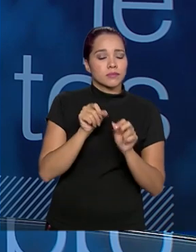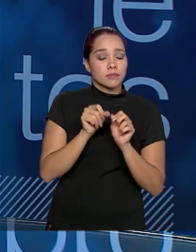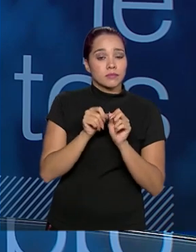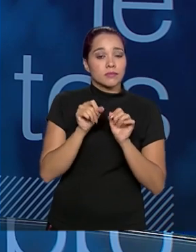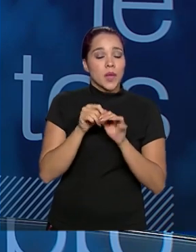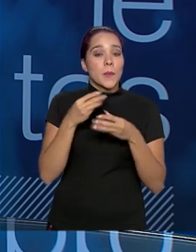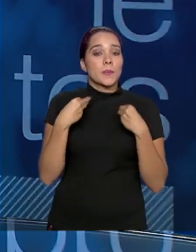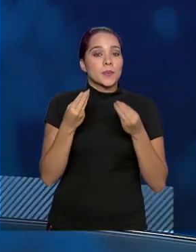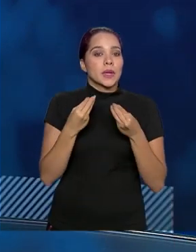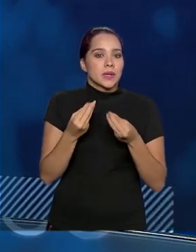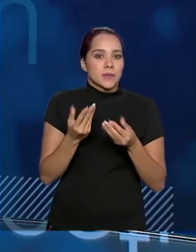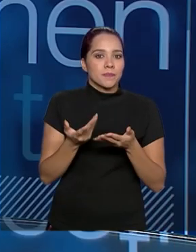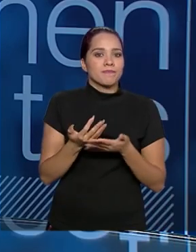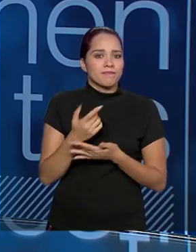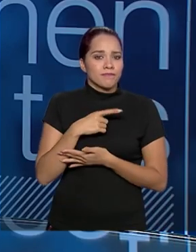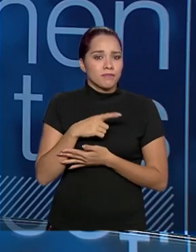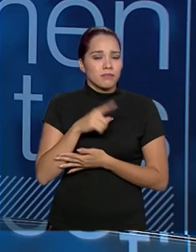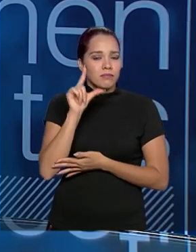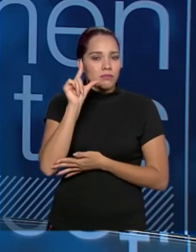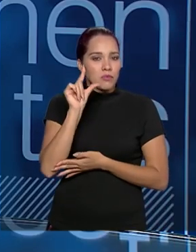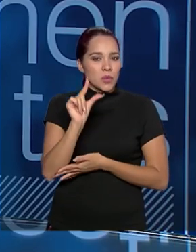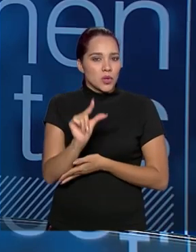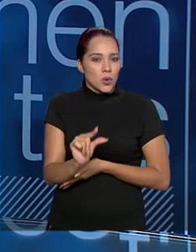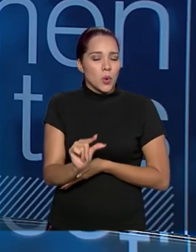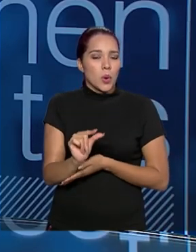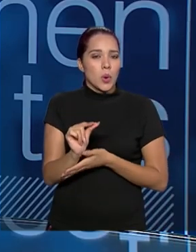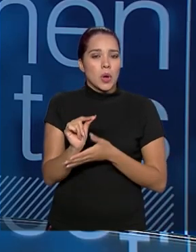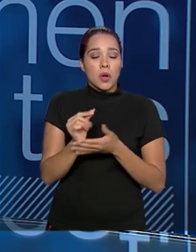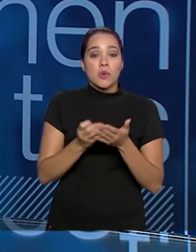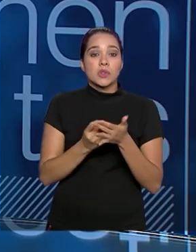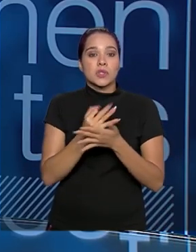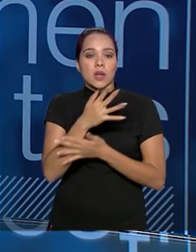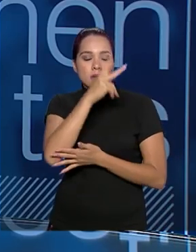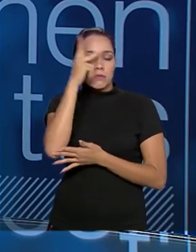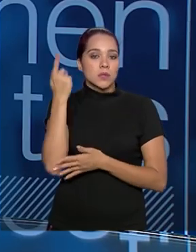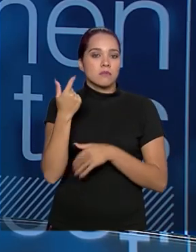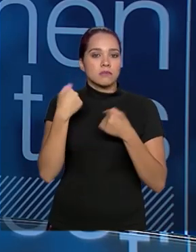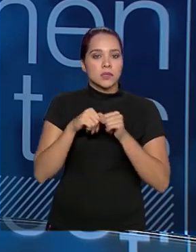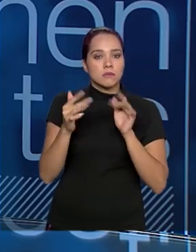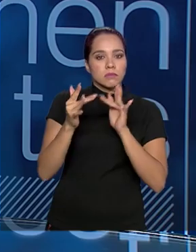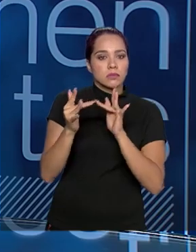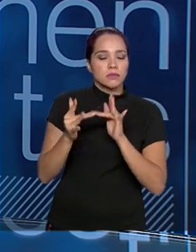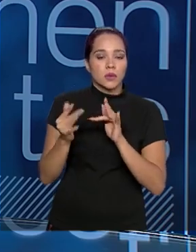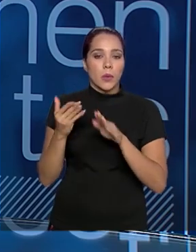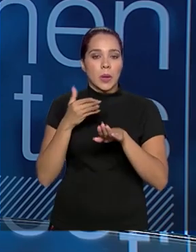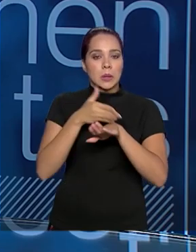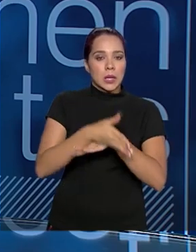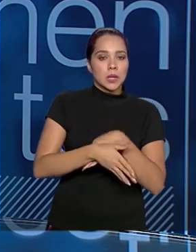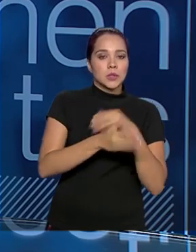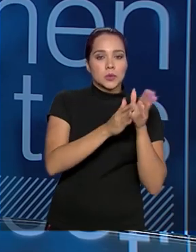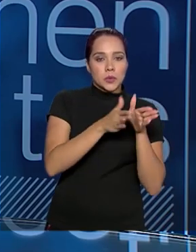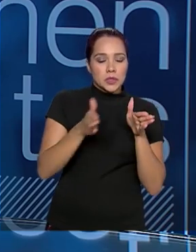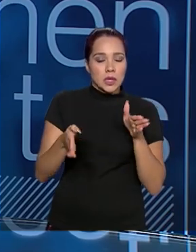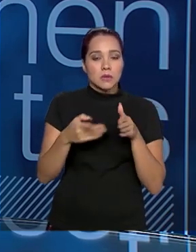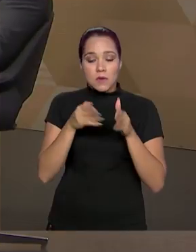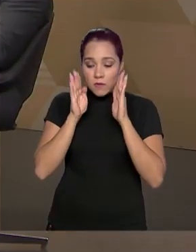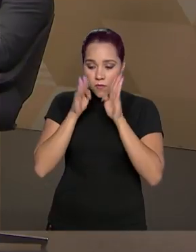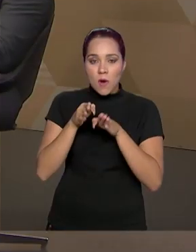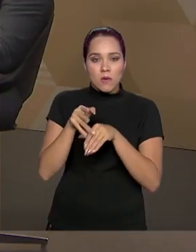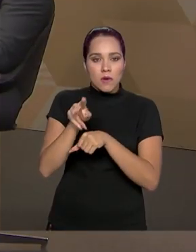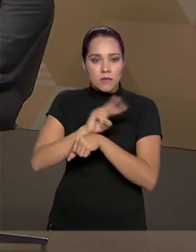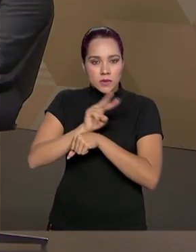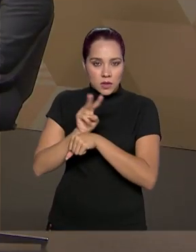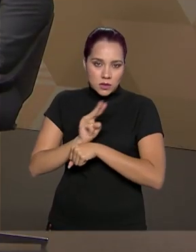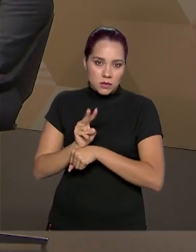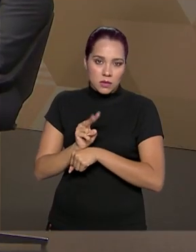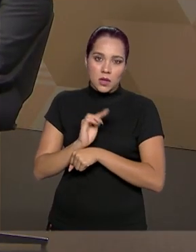tato de servidores com a entrada de processos e focar na fiscalização. Então, é